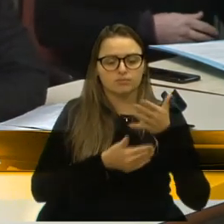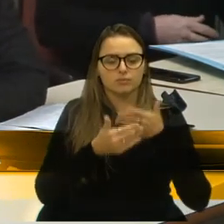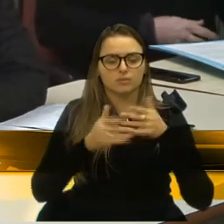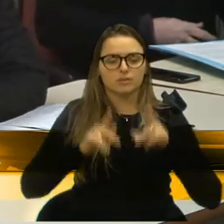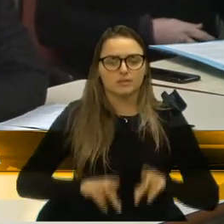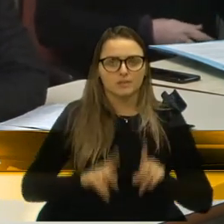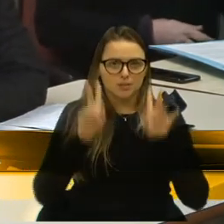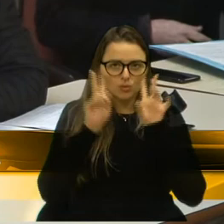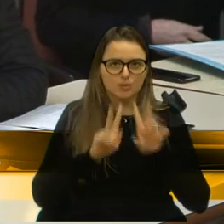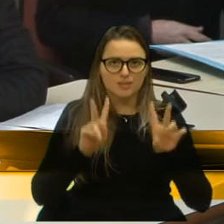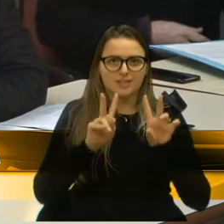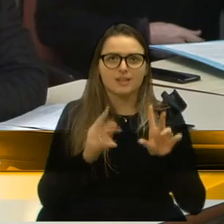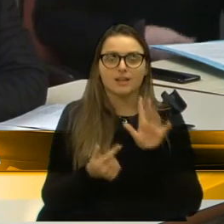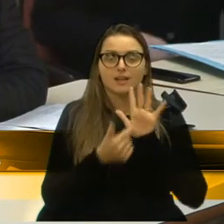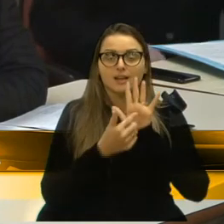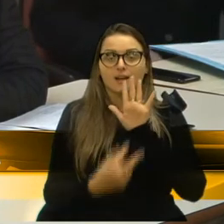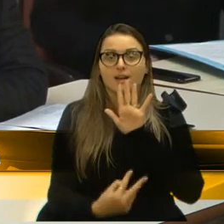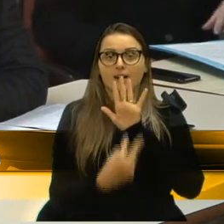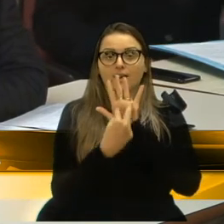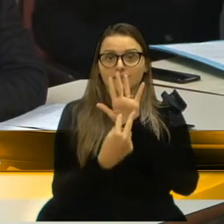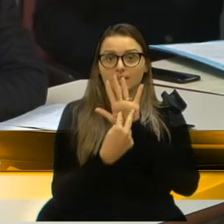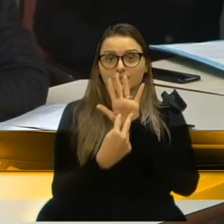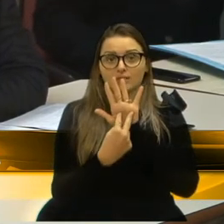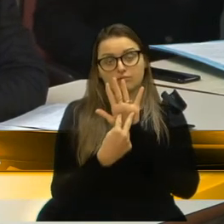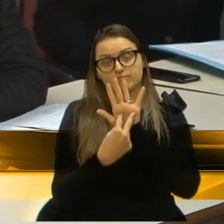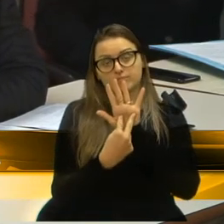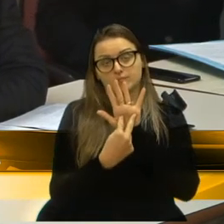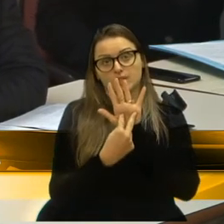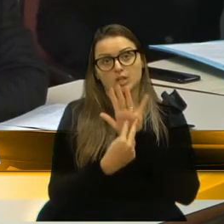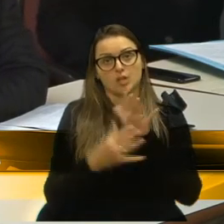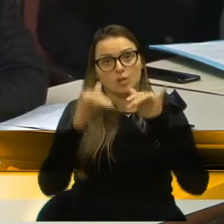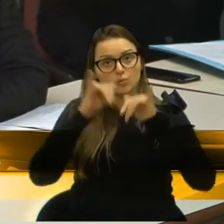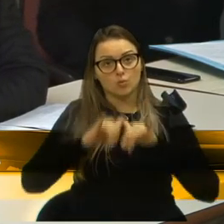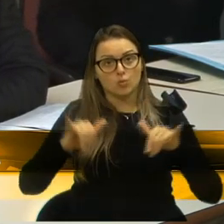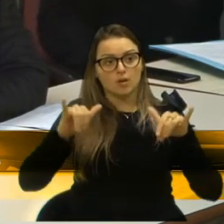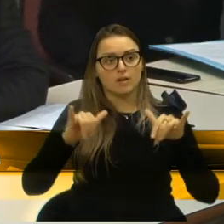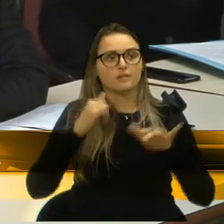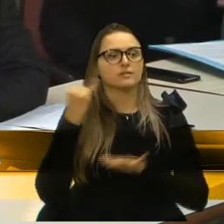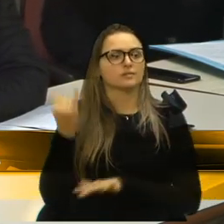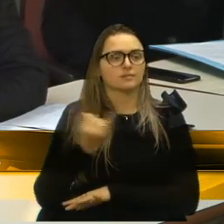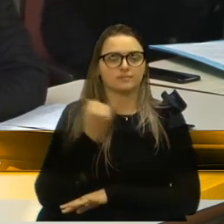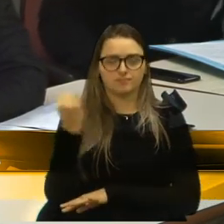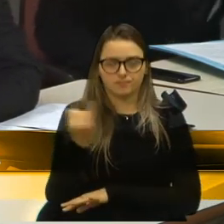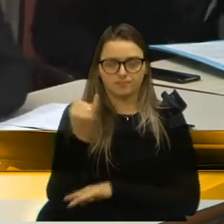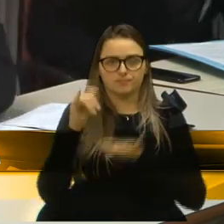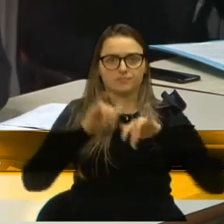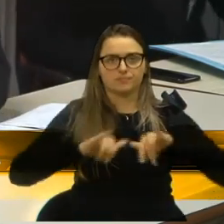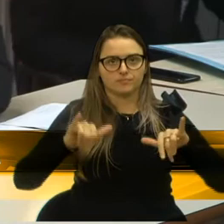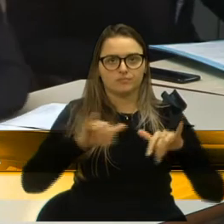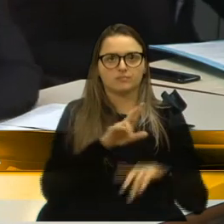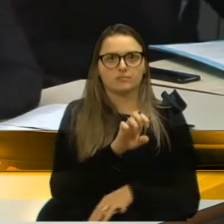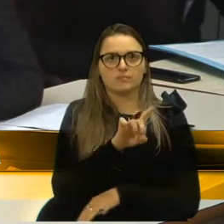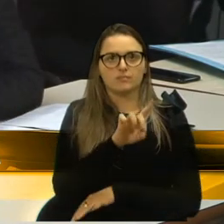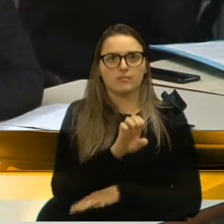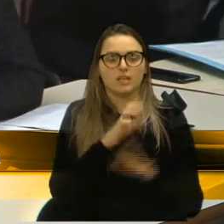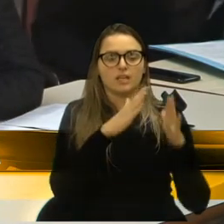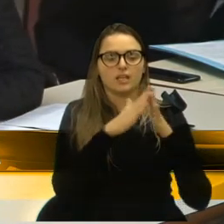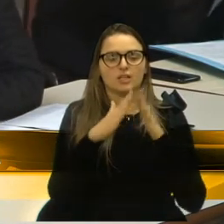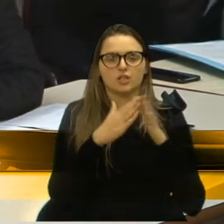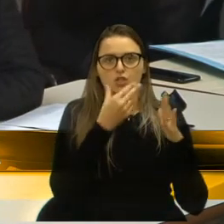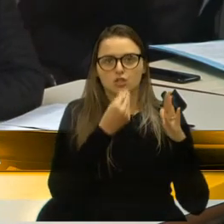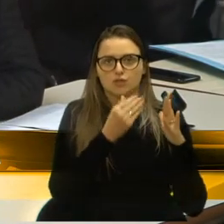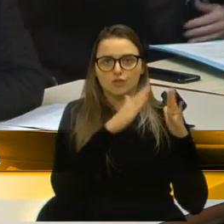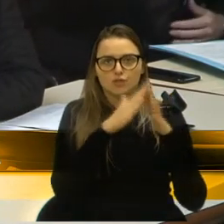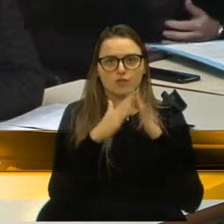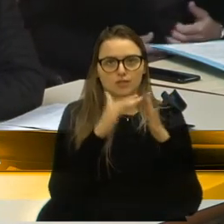nossa sociedade de Caxias do Sul para este grande alerta desta campanha da rede de vizinhos e vizinhas